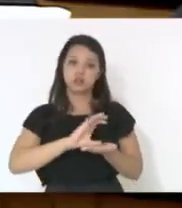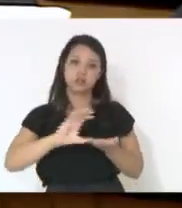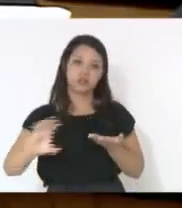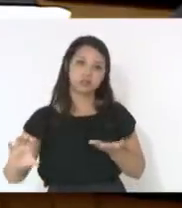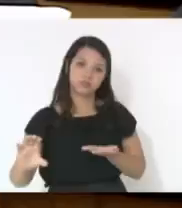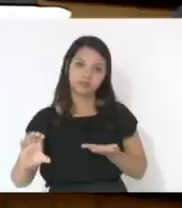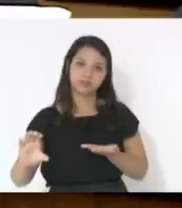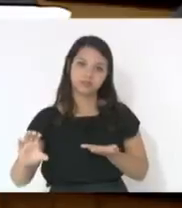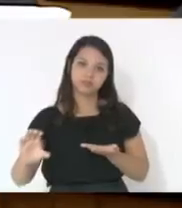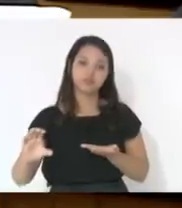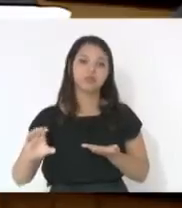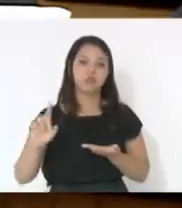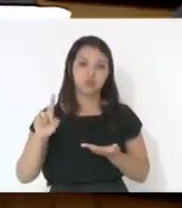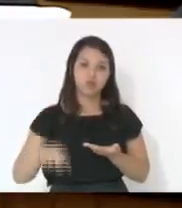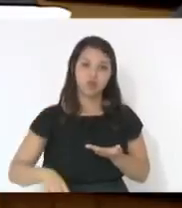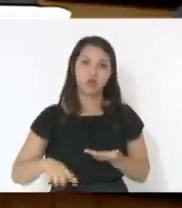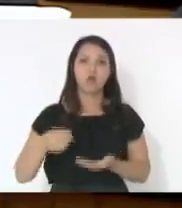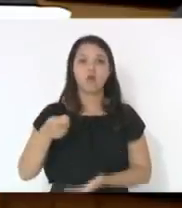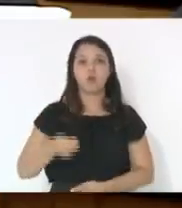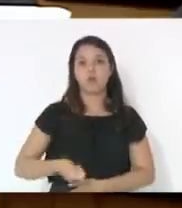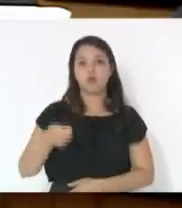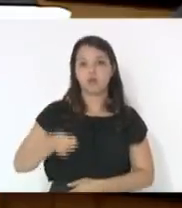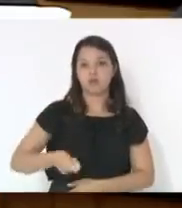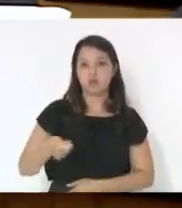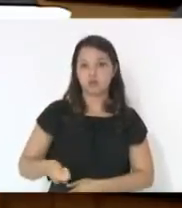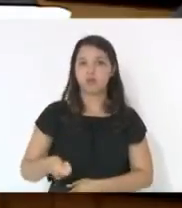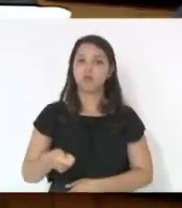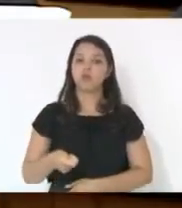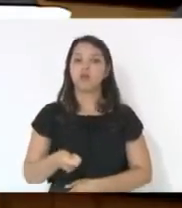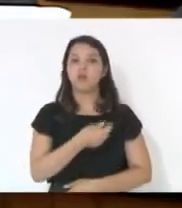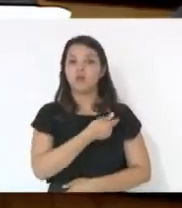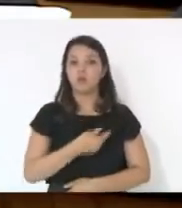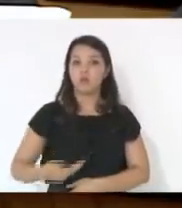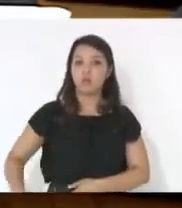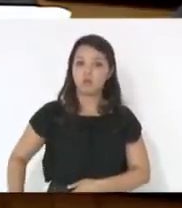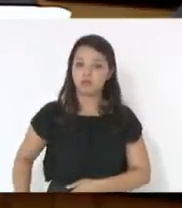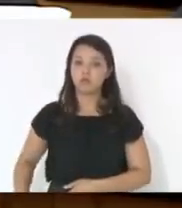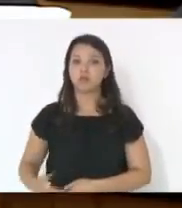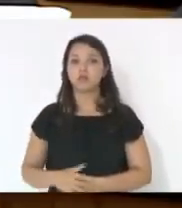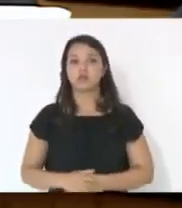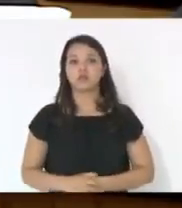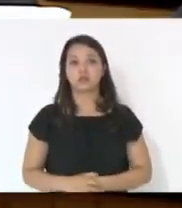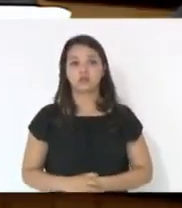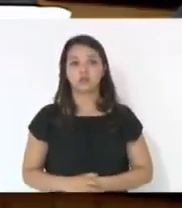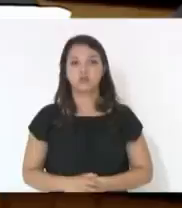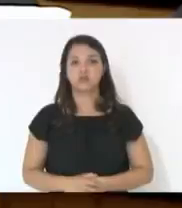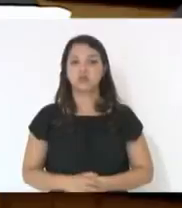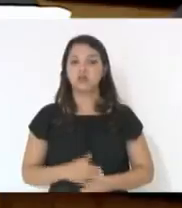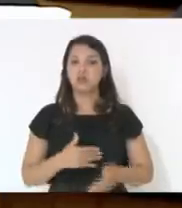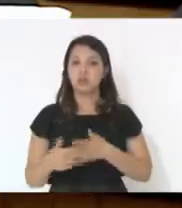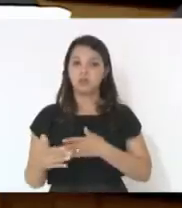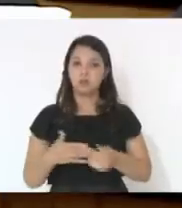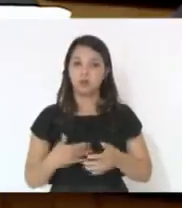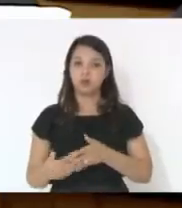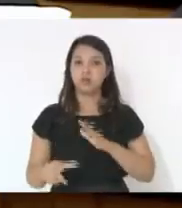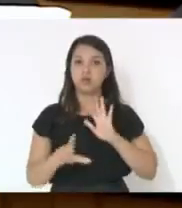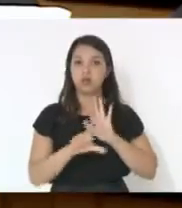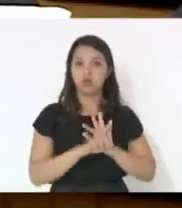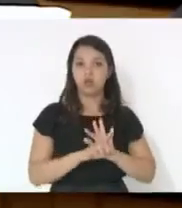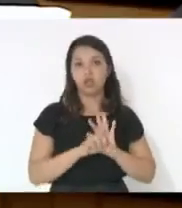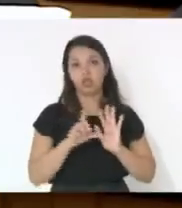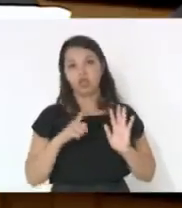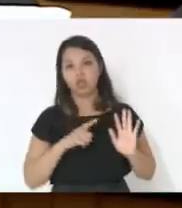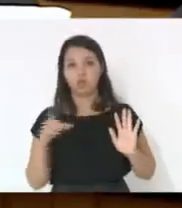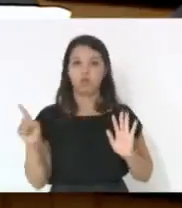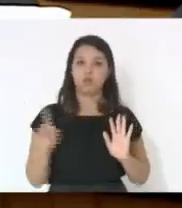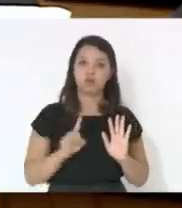é uma questão obrigatória do governo, até mesmo independente de nós termos uma lei, mas, infelizmente,